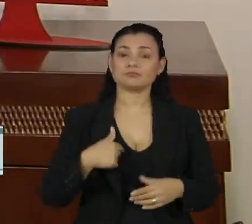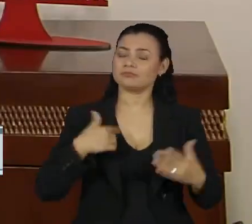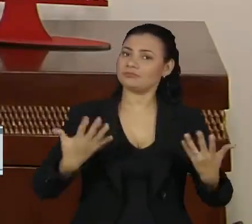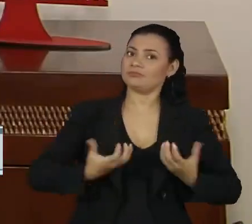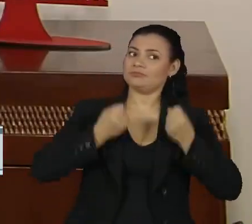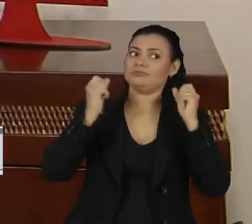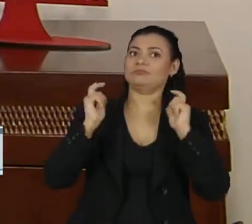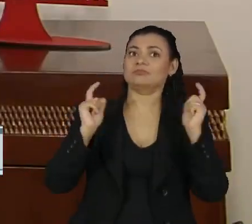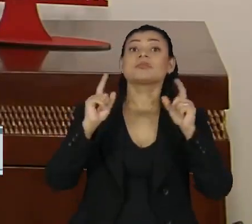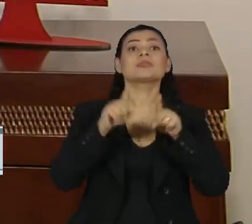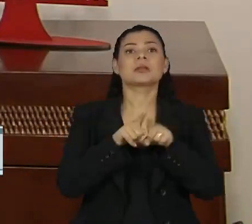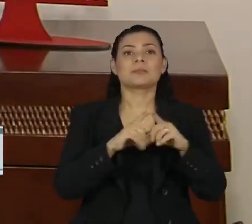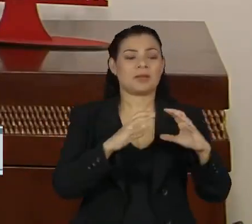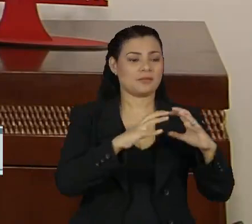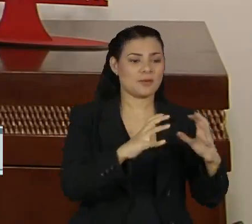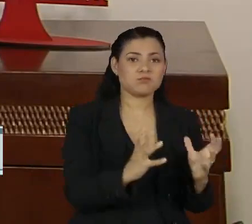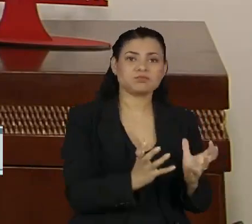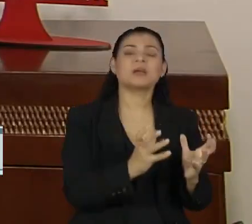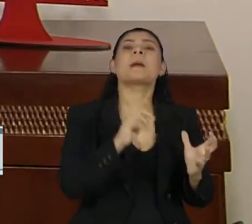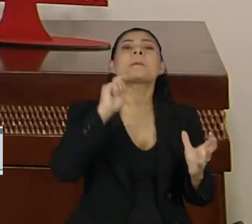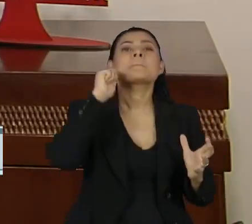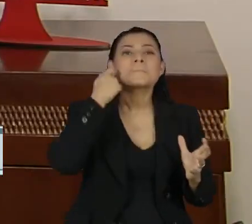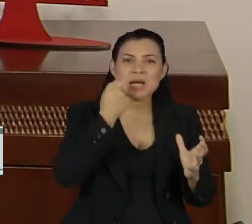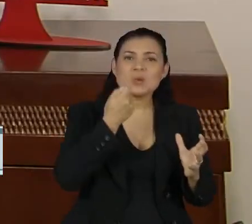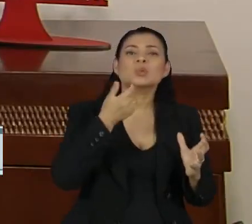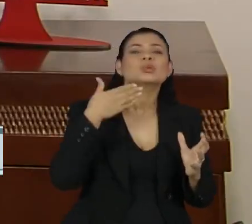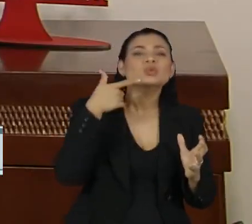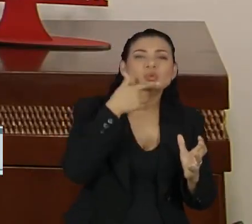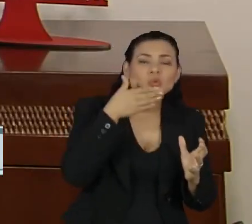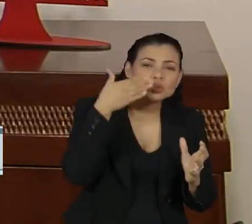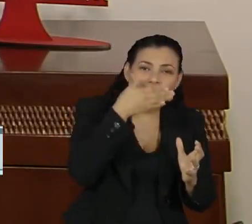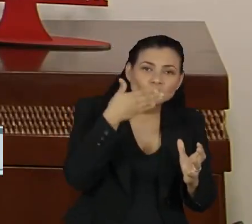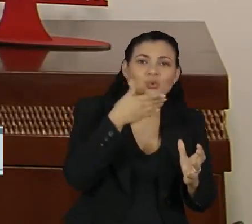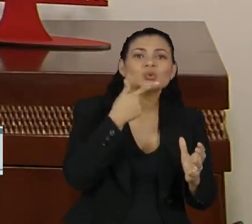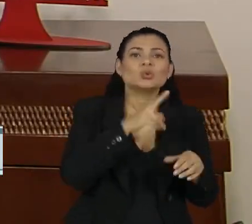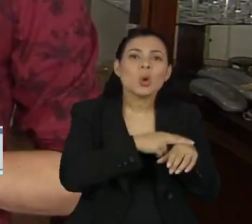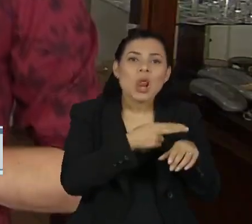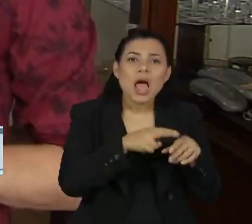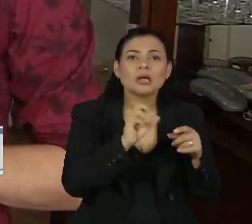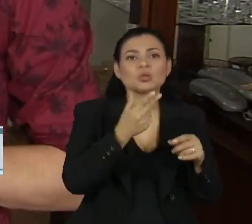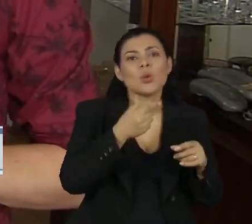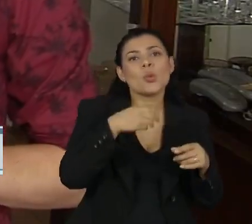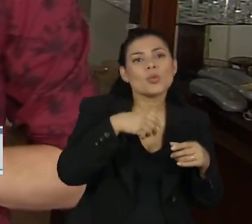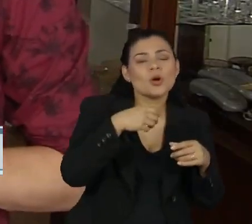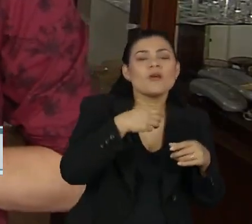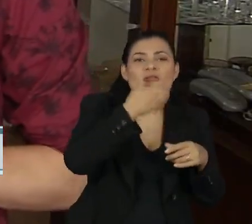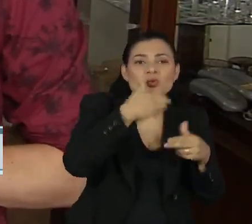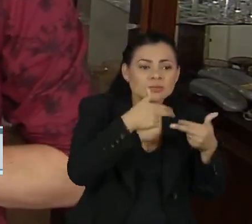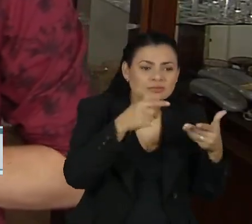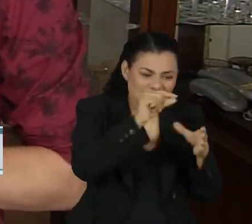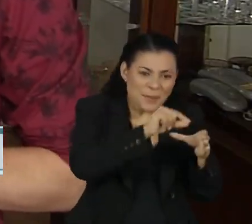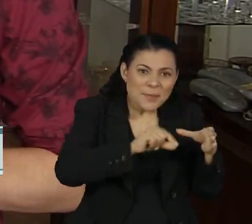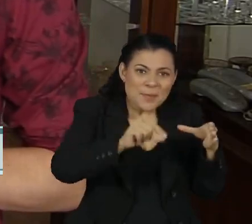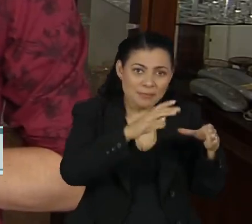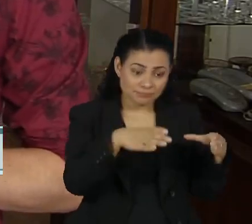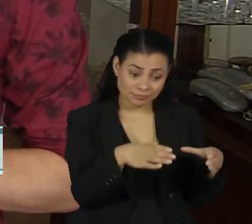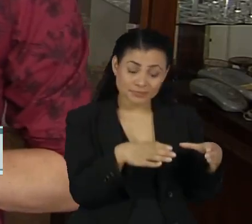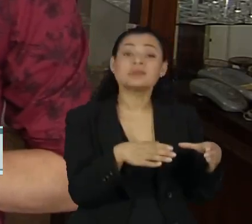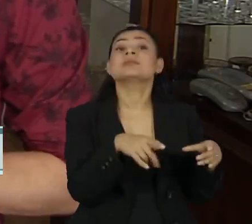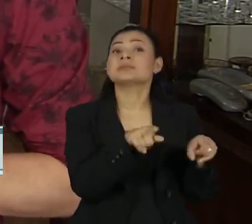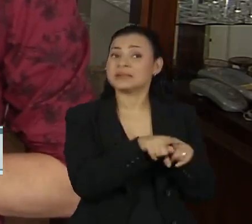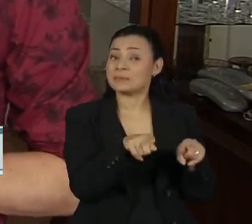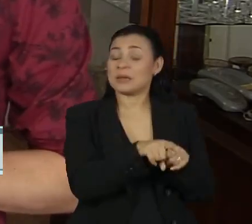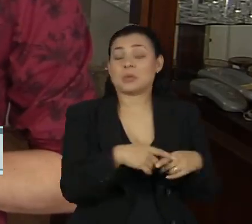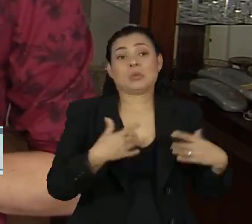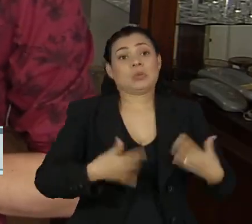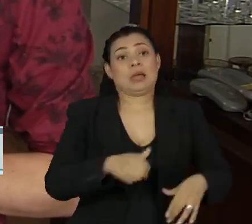o aumento do panetone, do peru, né? Algumas coisas estão bem mais caras. Os donos de supermercados estão otimistas em